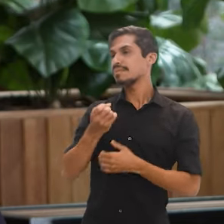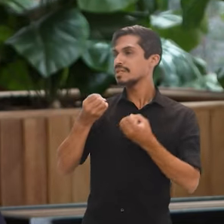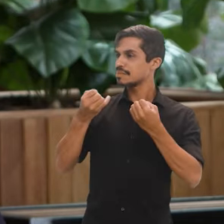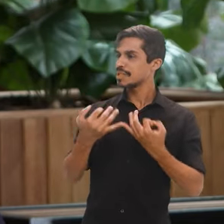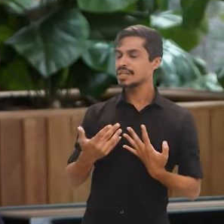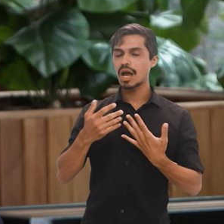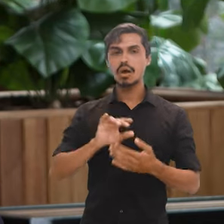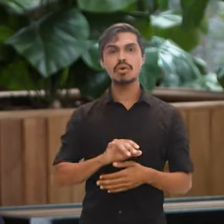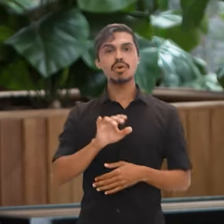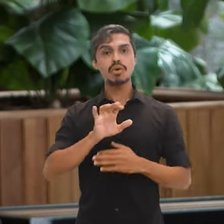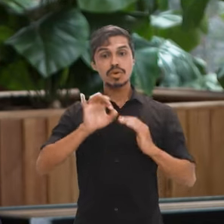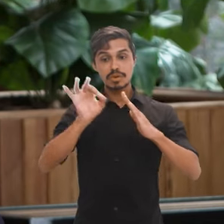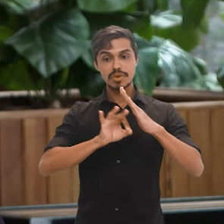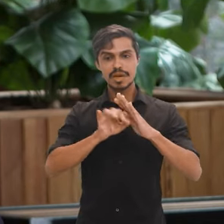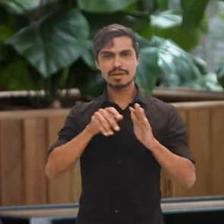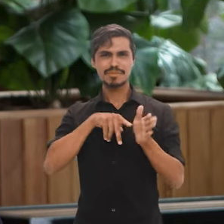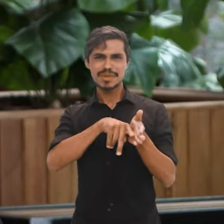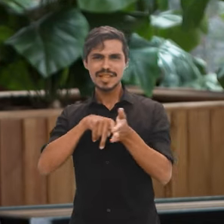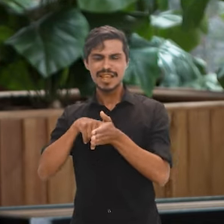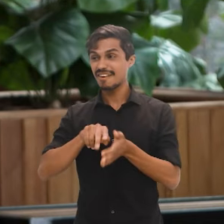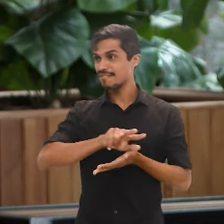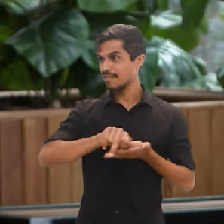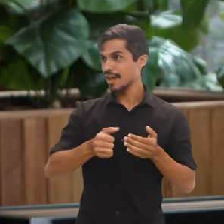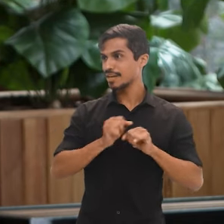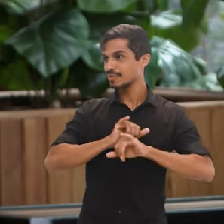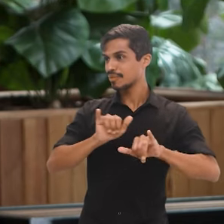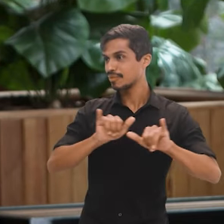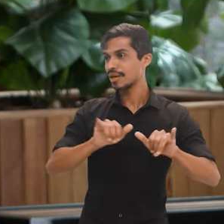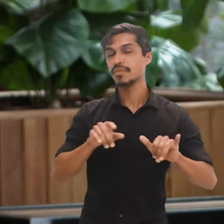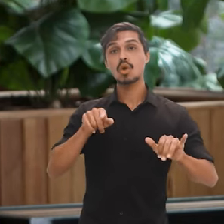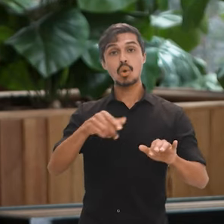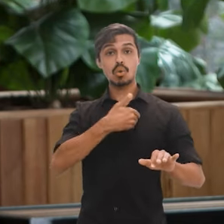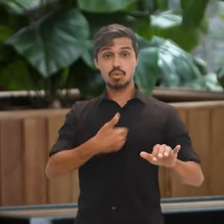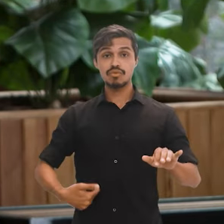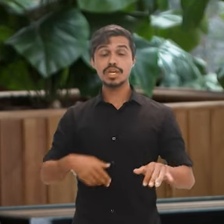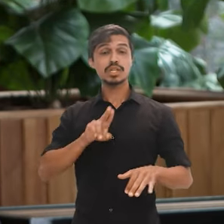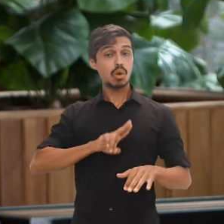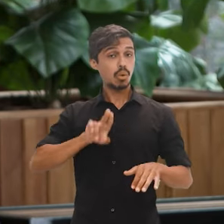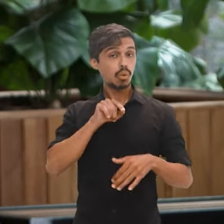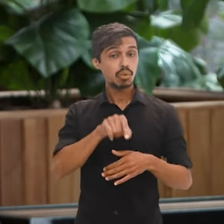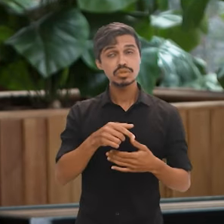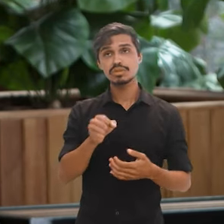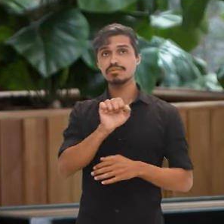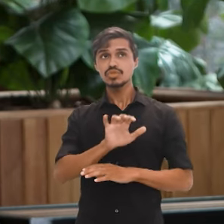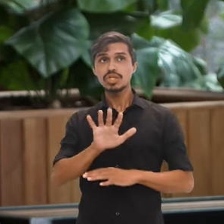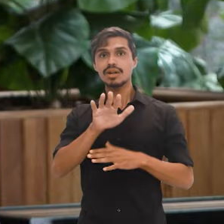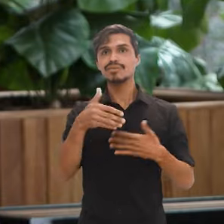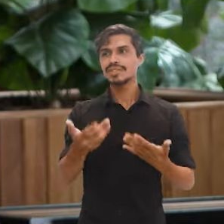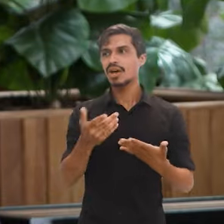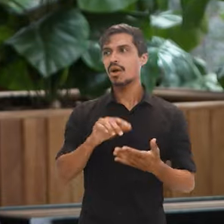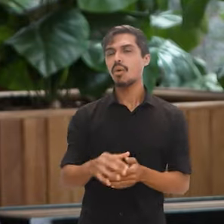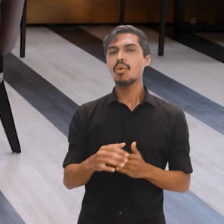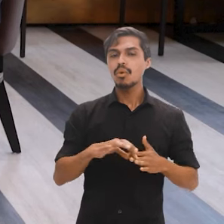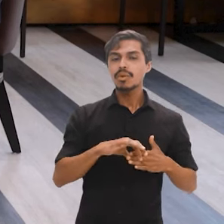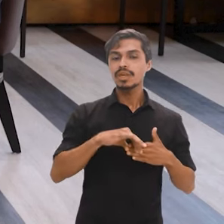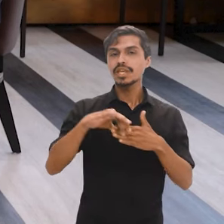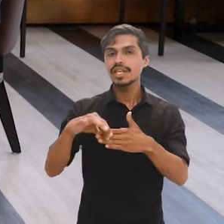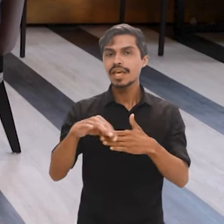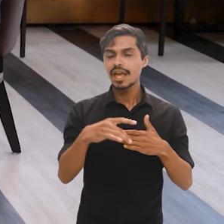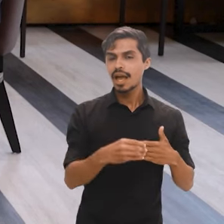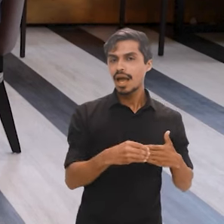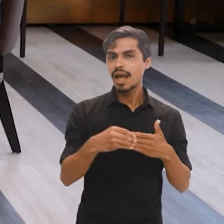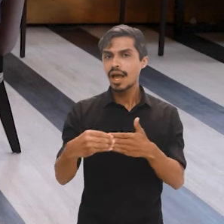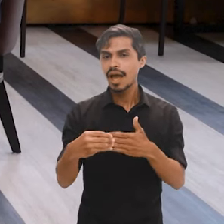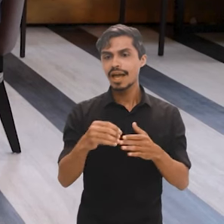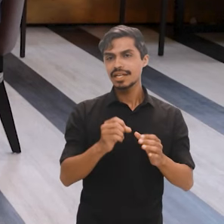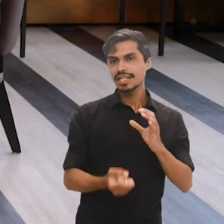divulgadas pelo IBGE, que são muitas, são usadas pelo governo em geral para nortear e